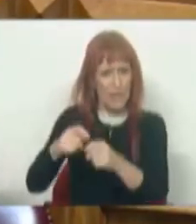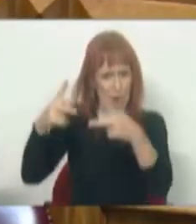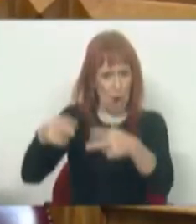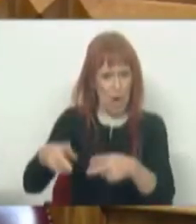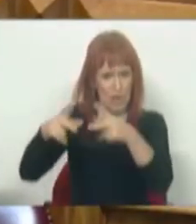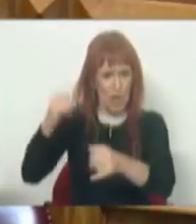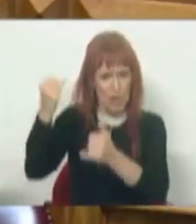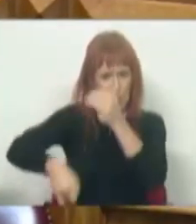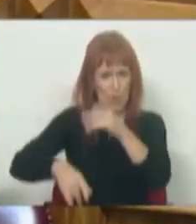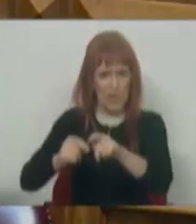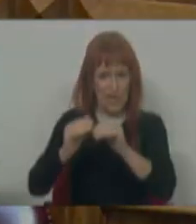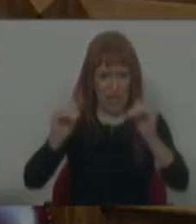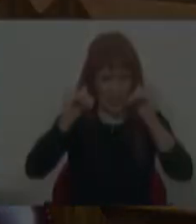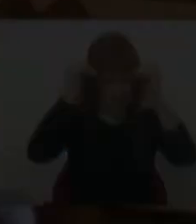de impostos para os escalões mais altos? Muito obrigado.